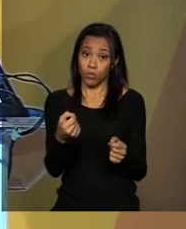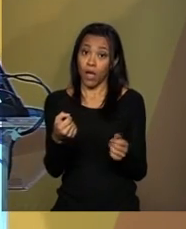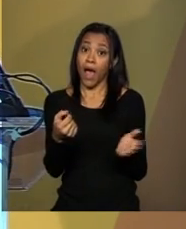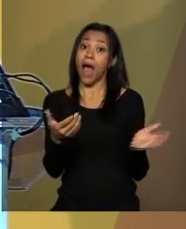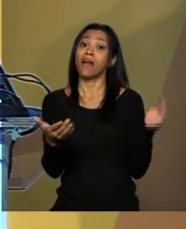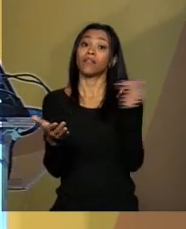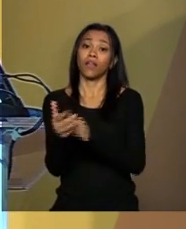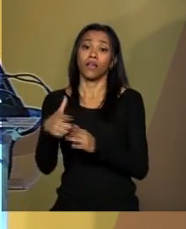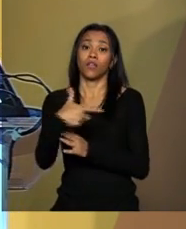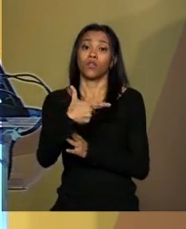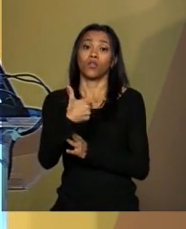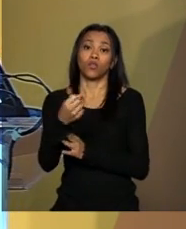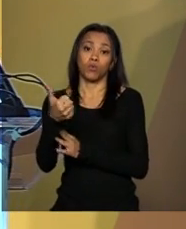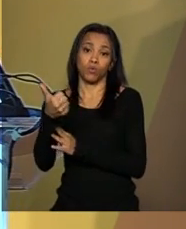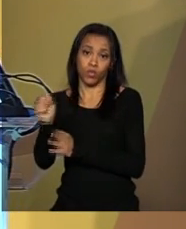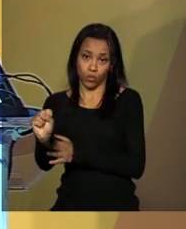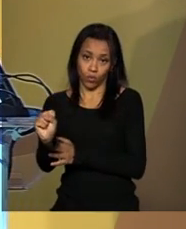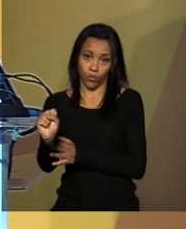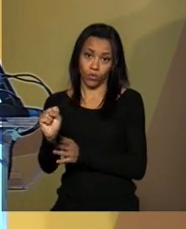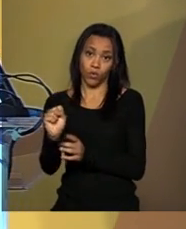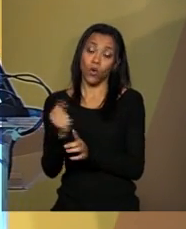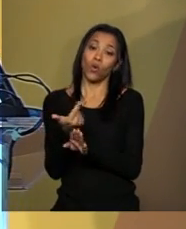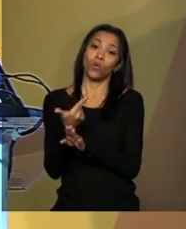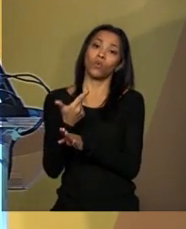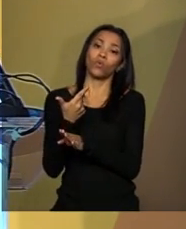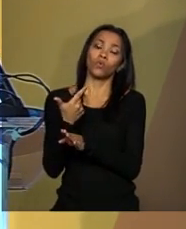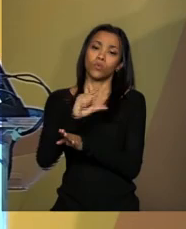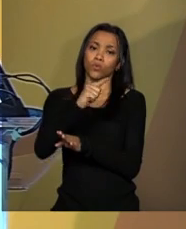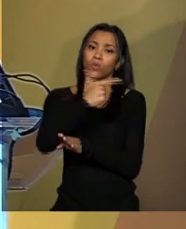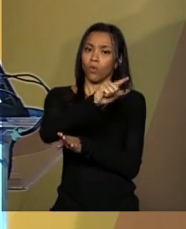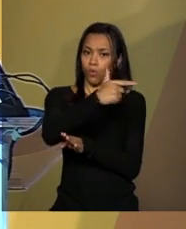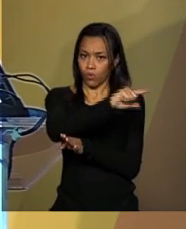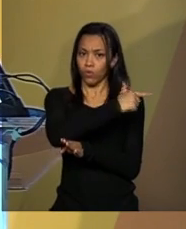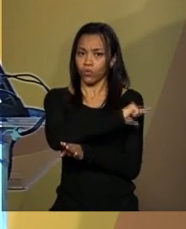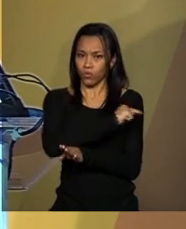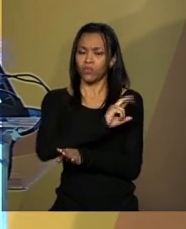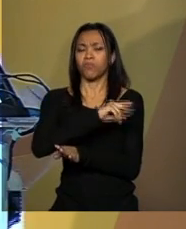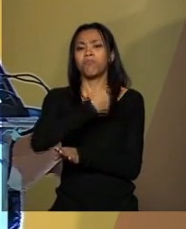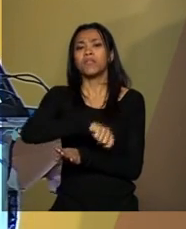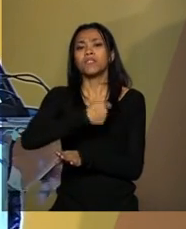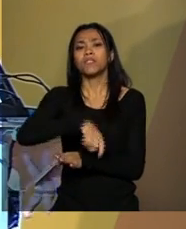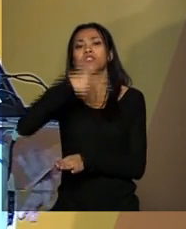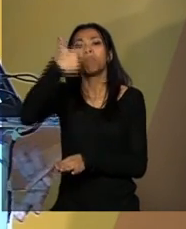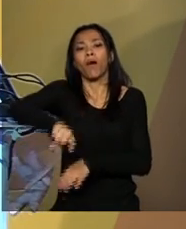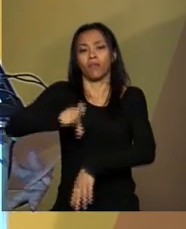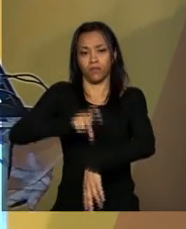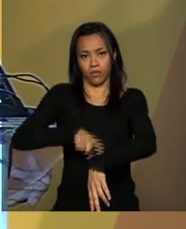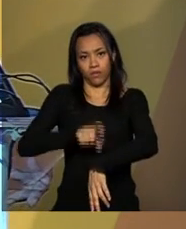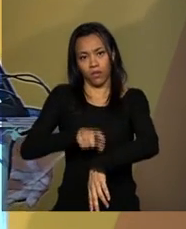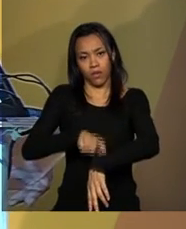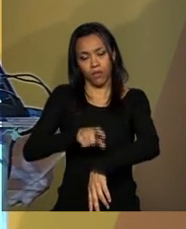O restante são processos que vão usar mais tempo de maturação.